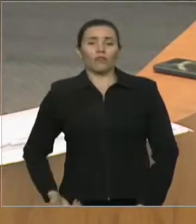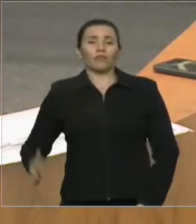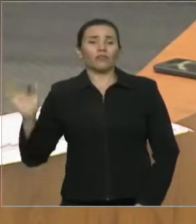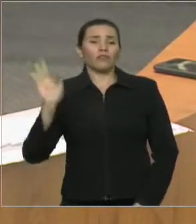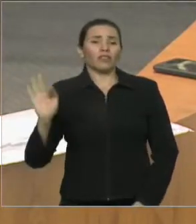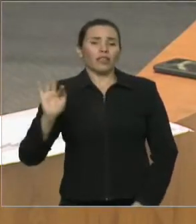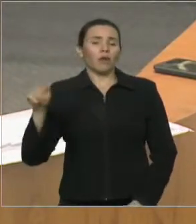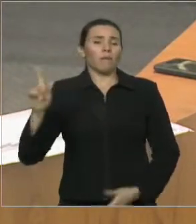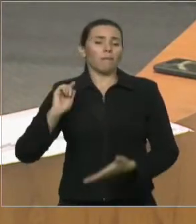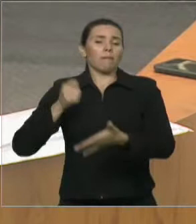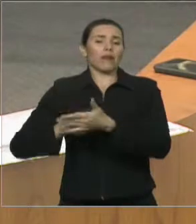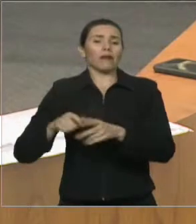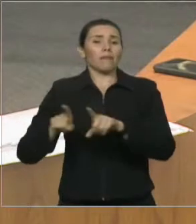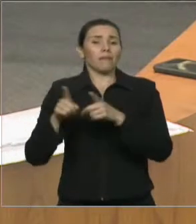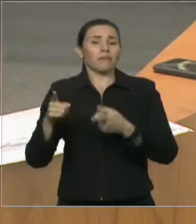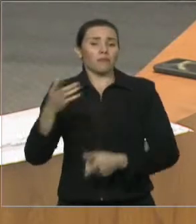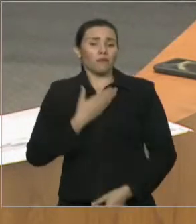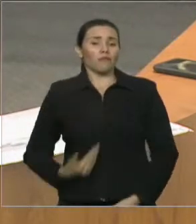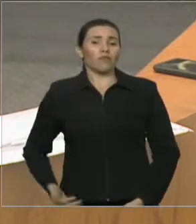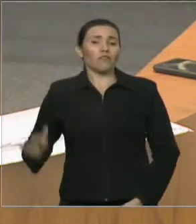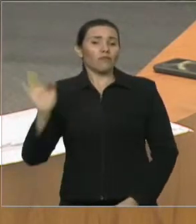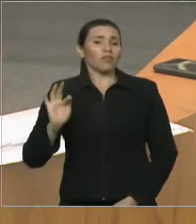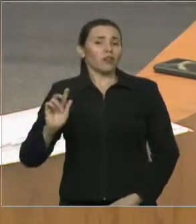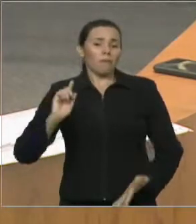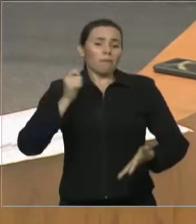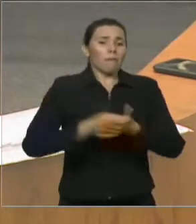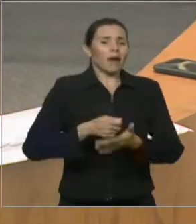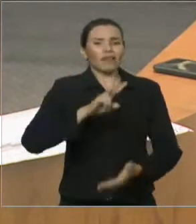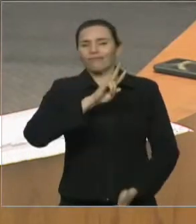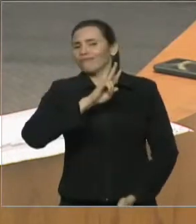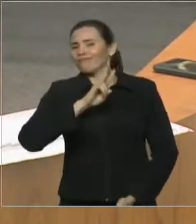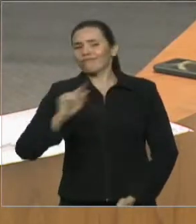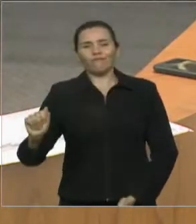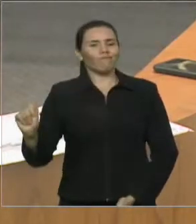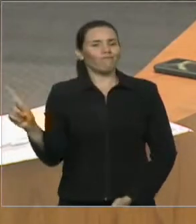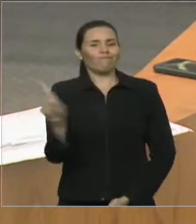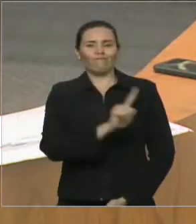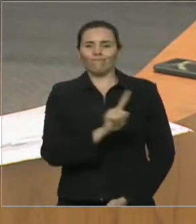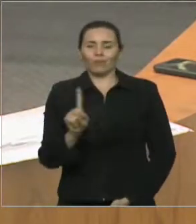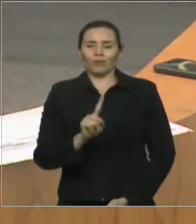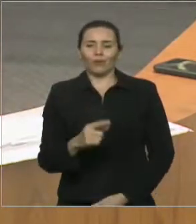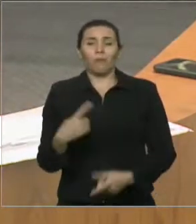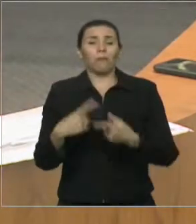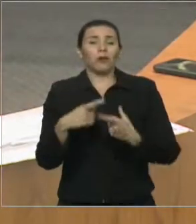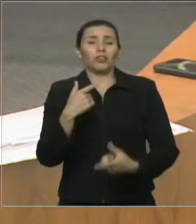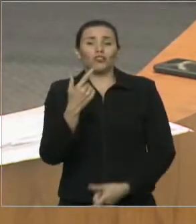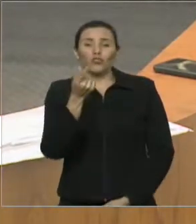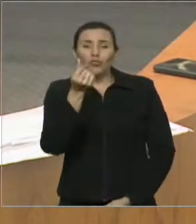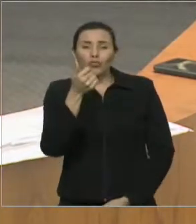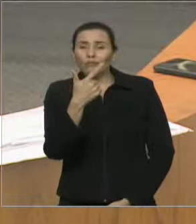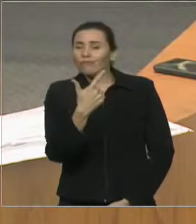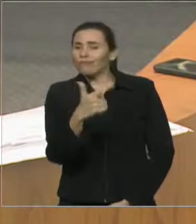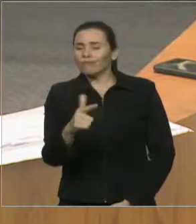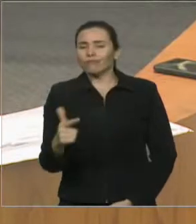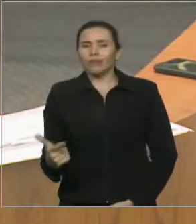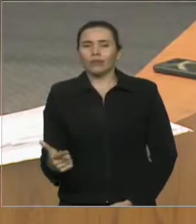Gentil. Não vai, porque não tem dinheiro alocado para isso. E vai perder no mérito.